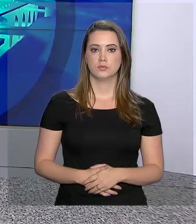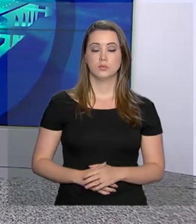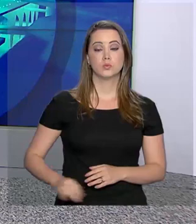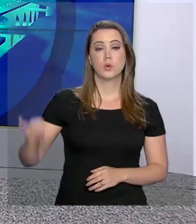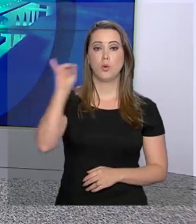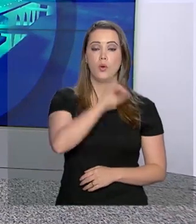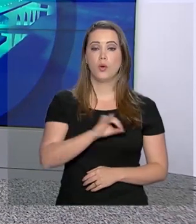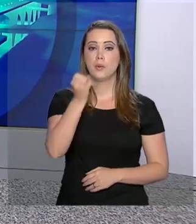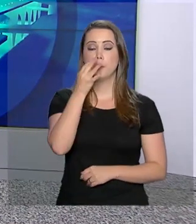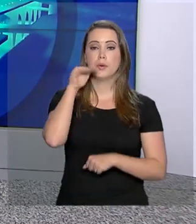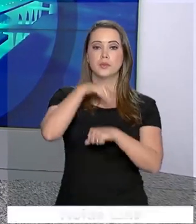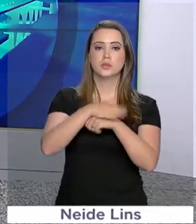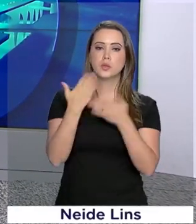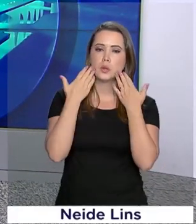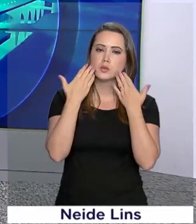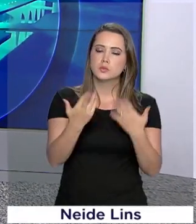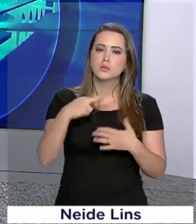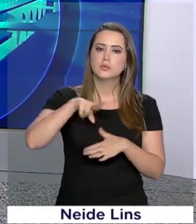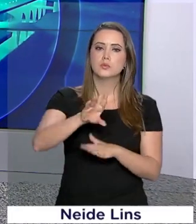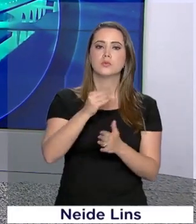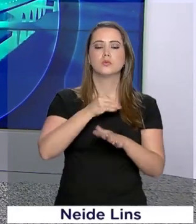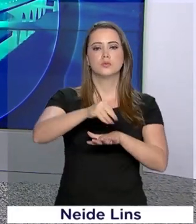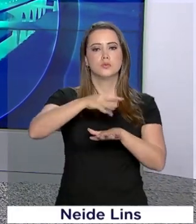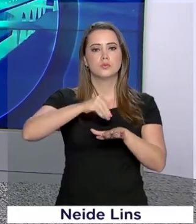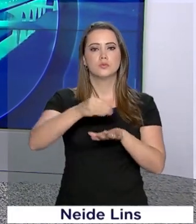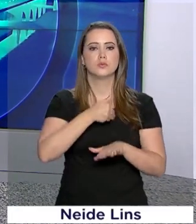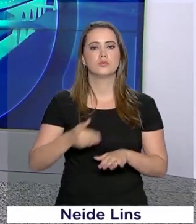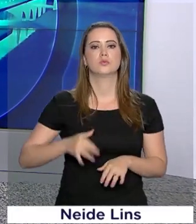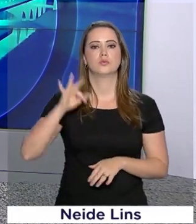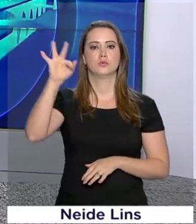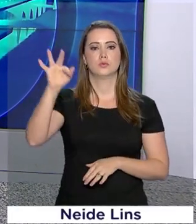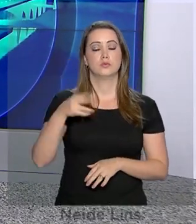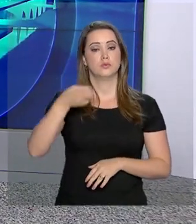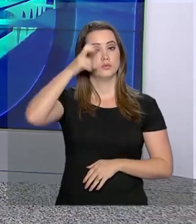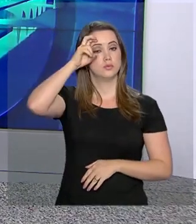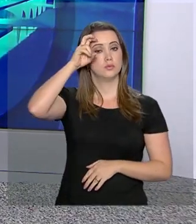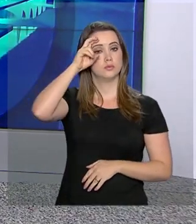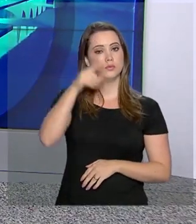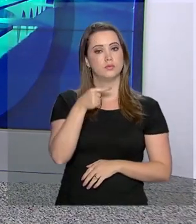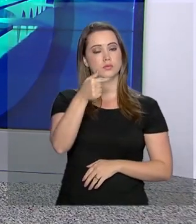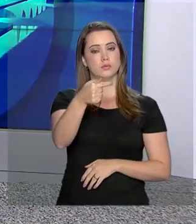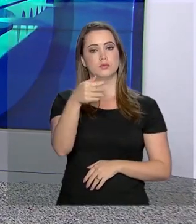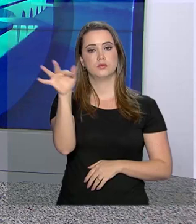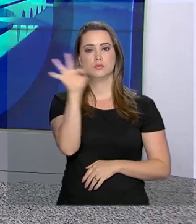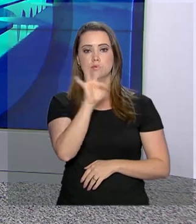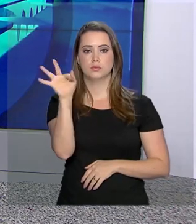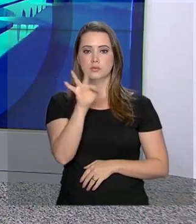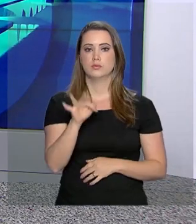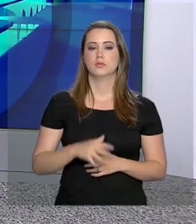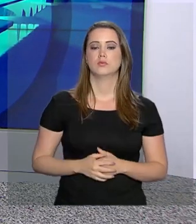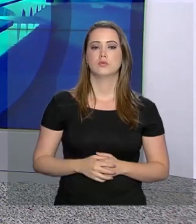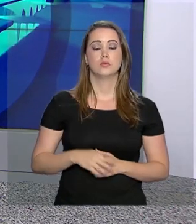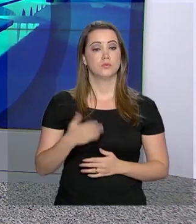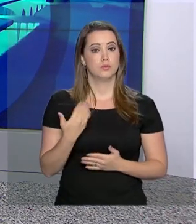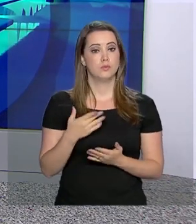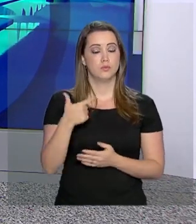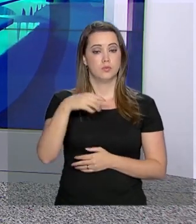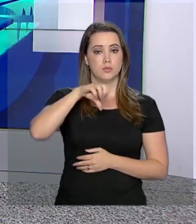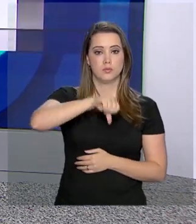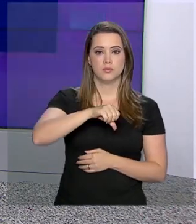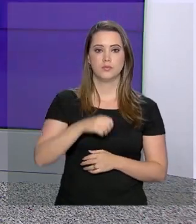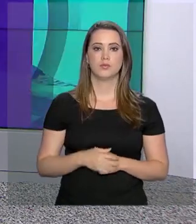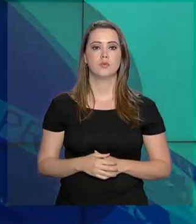Olá, boa noite. No ar o repórter NBR com as notícias do Governo Federal desta quinta-feira, 7 de fevereiro de